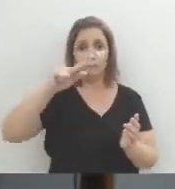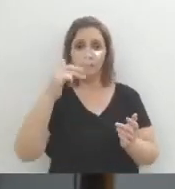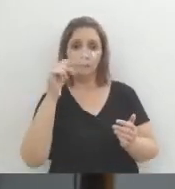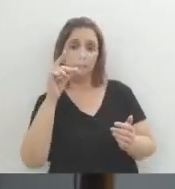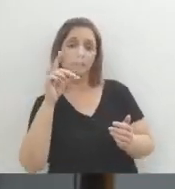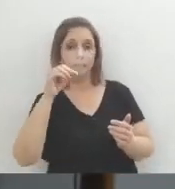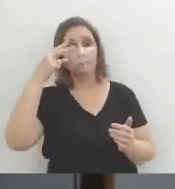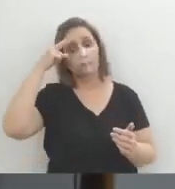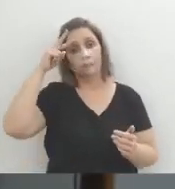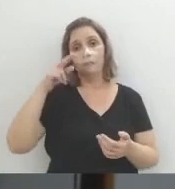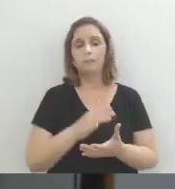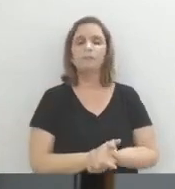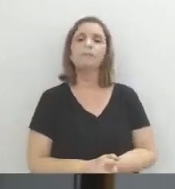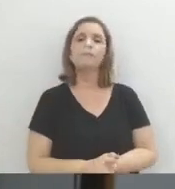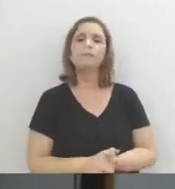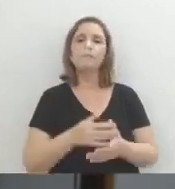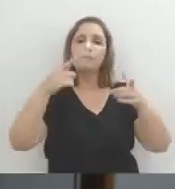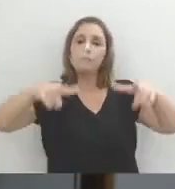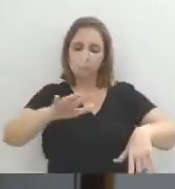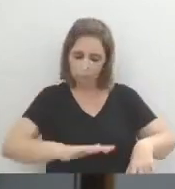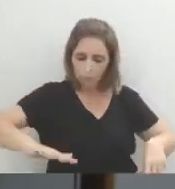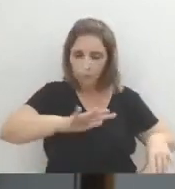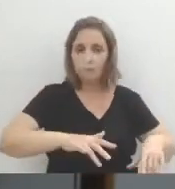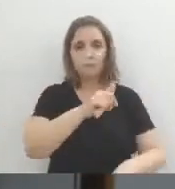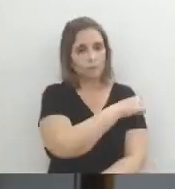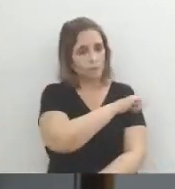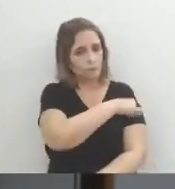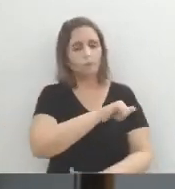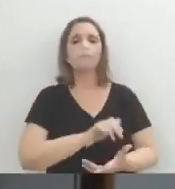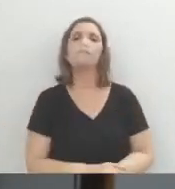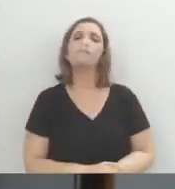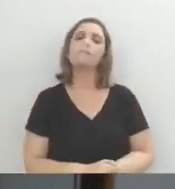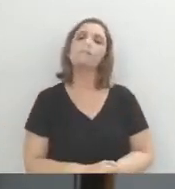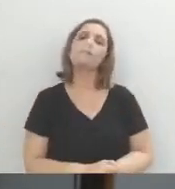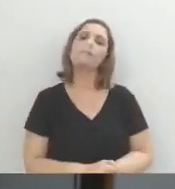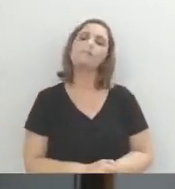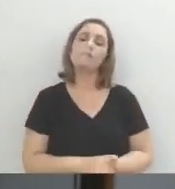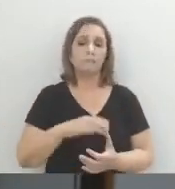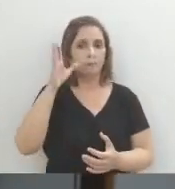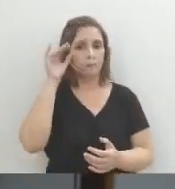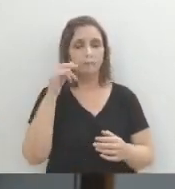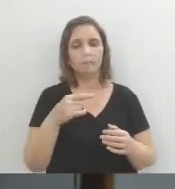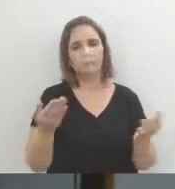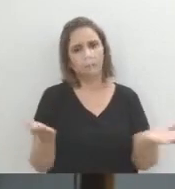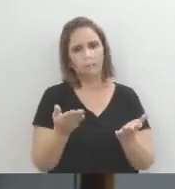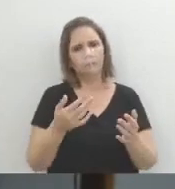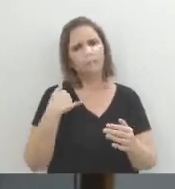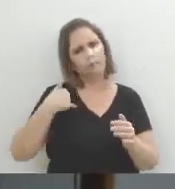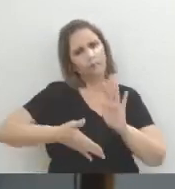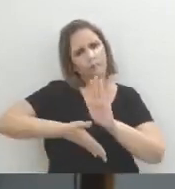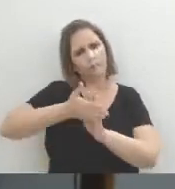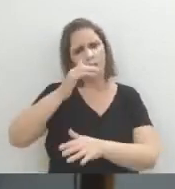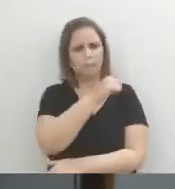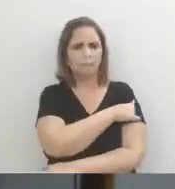histórias, dos enredos machadianos, se passam no Rio de Janeiro. E aí, uma curiosidade, recentemente eu fui ao Rio